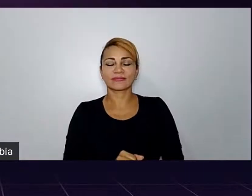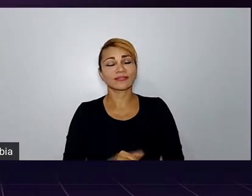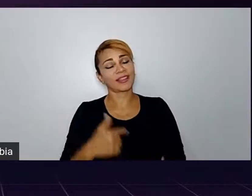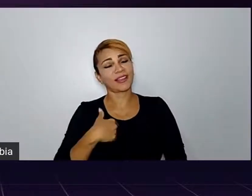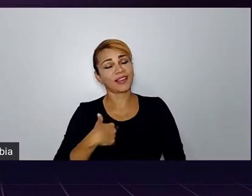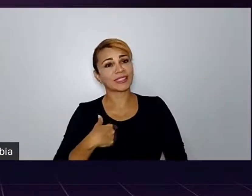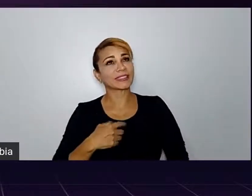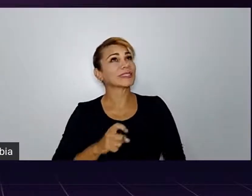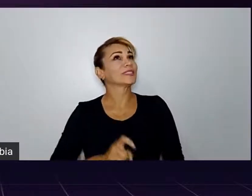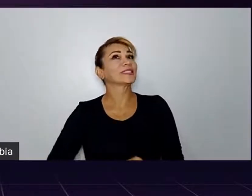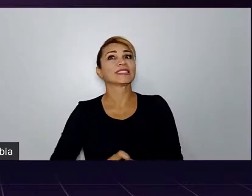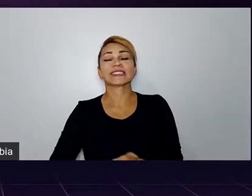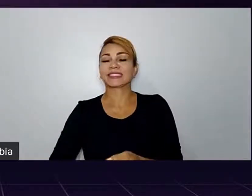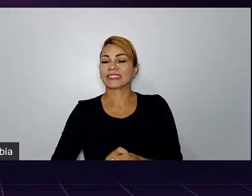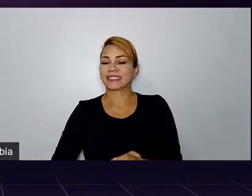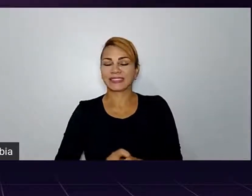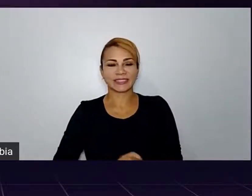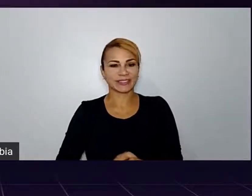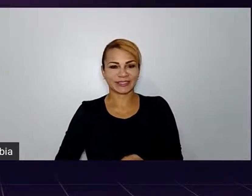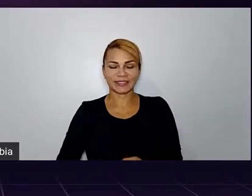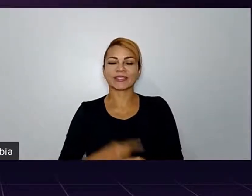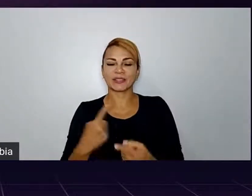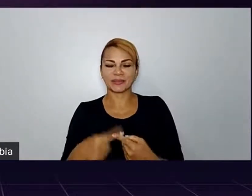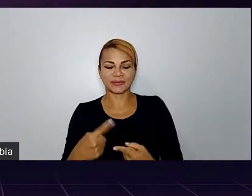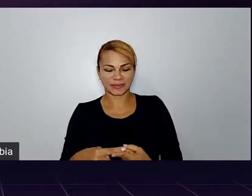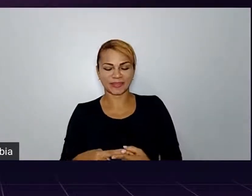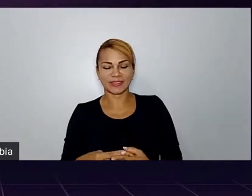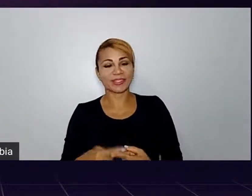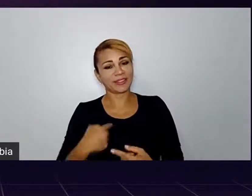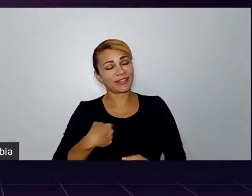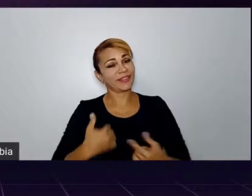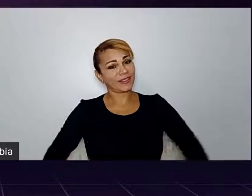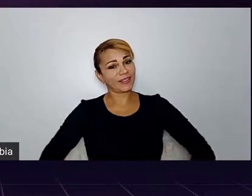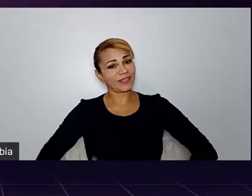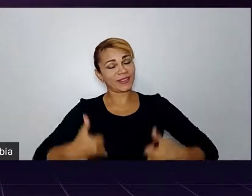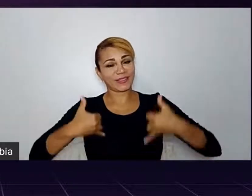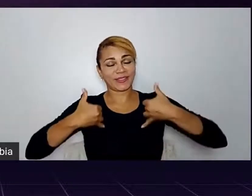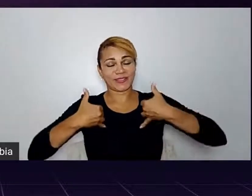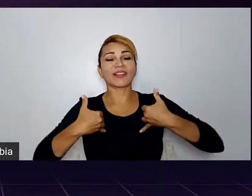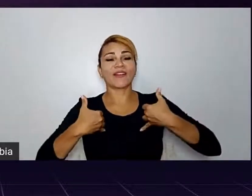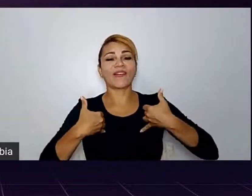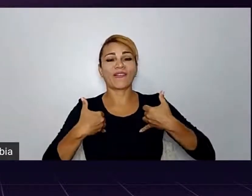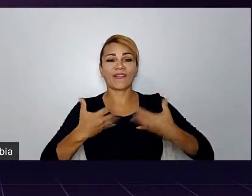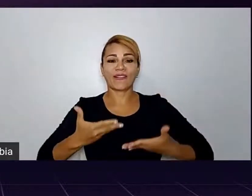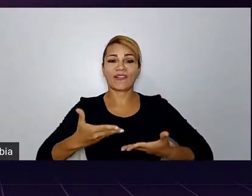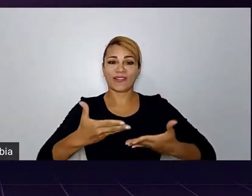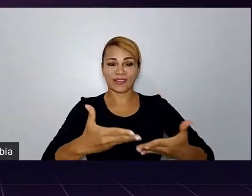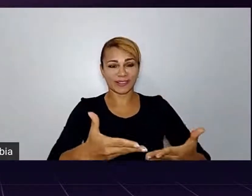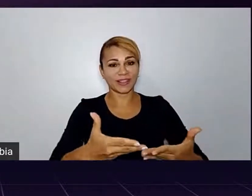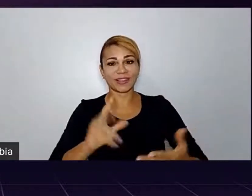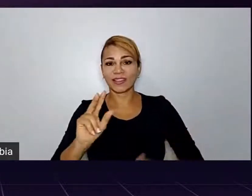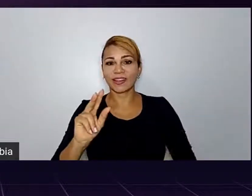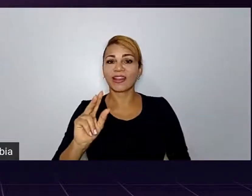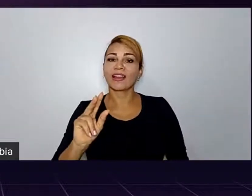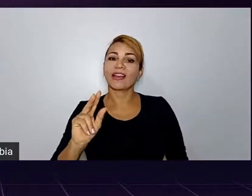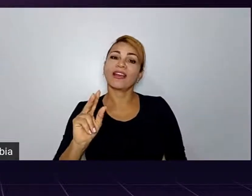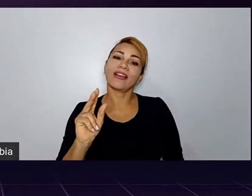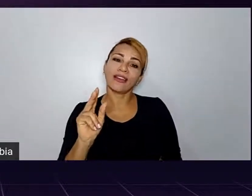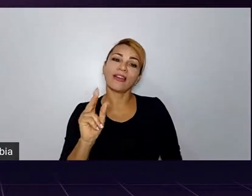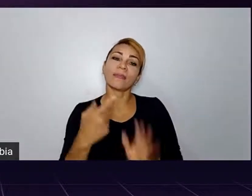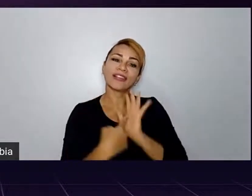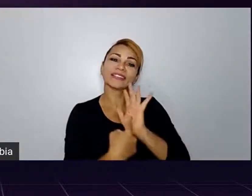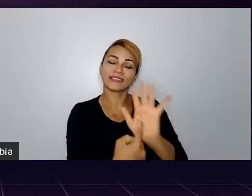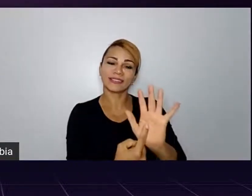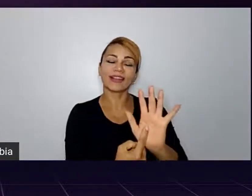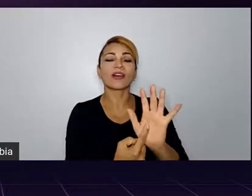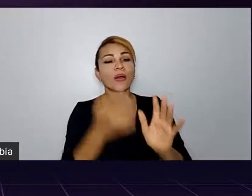porque eu tive a honra de ser convidado para ser host de uma pessoa que eu sou muito fã. A Ana Paula Gomes é